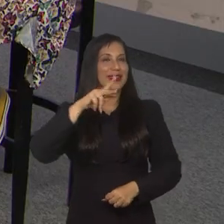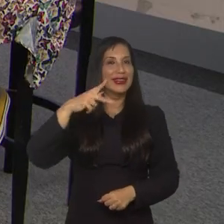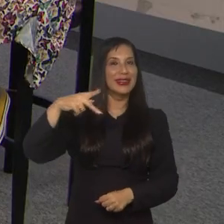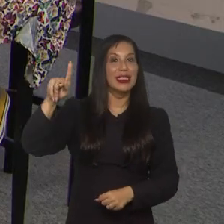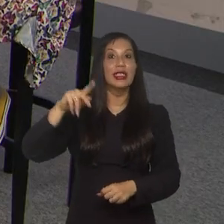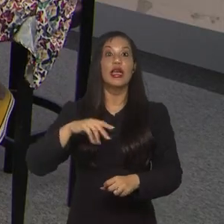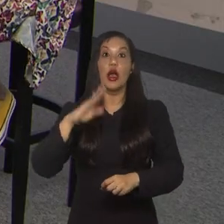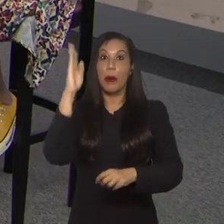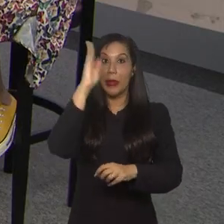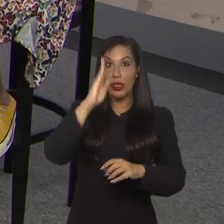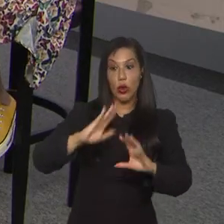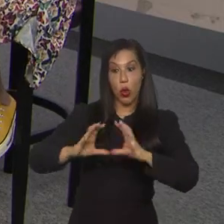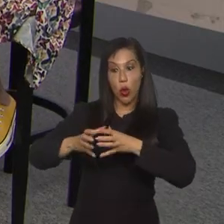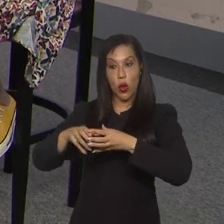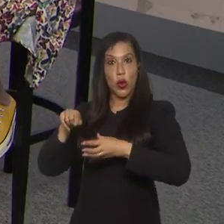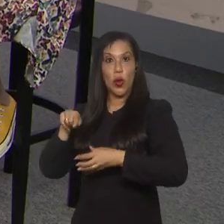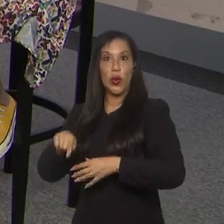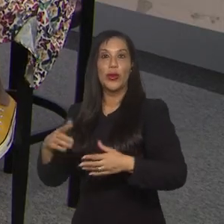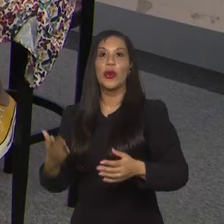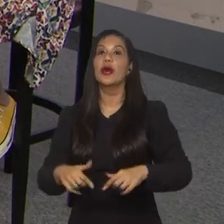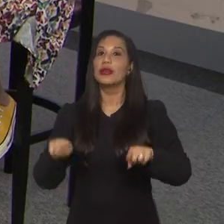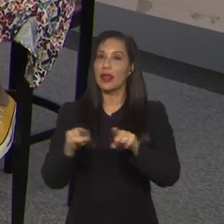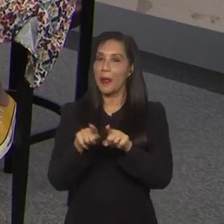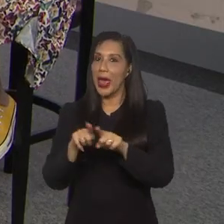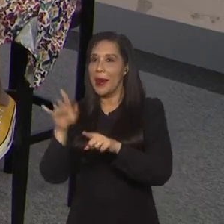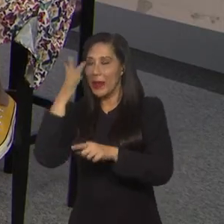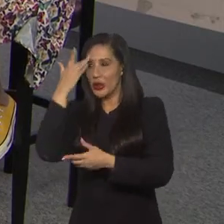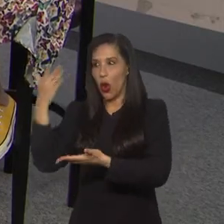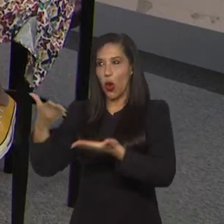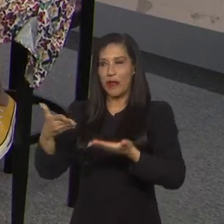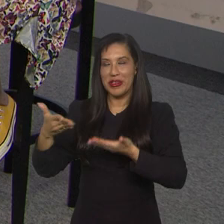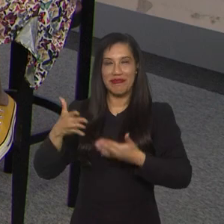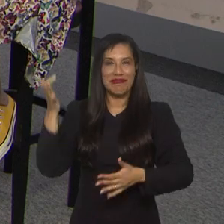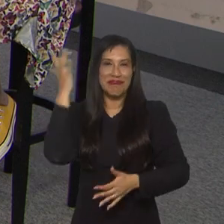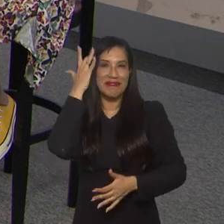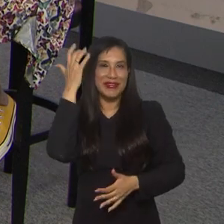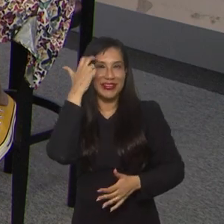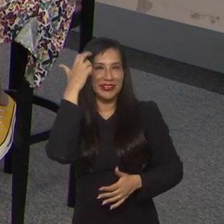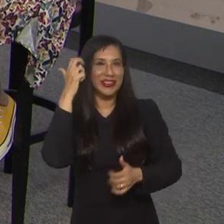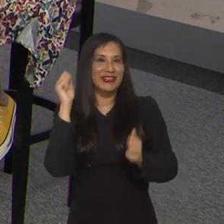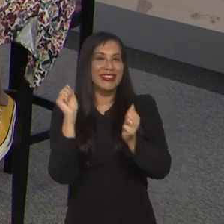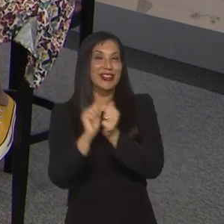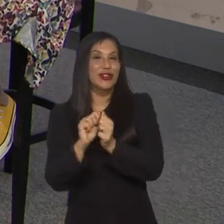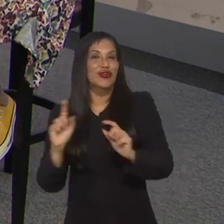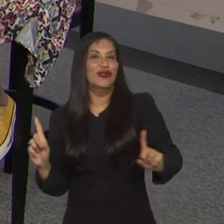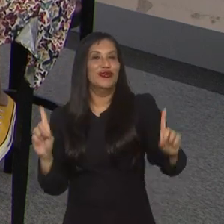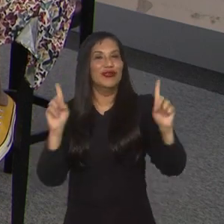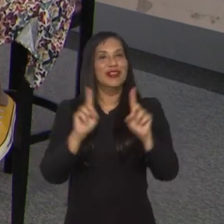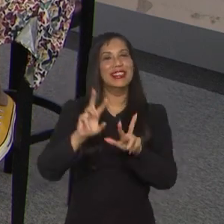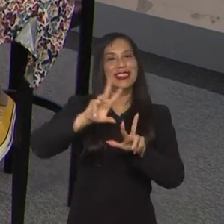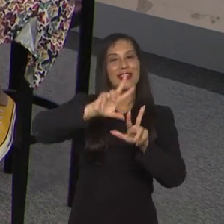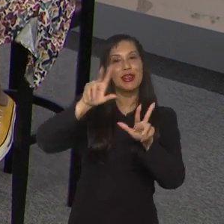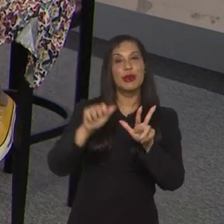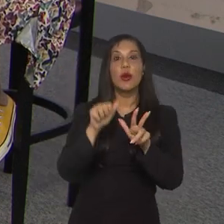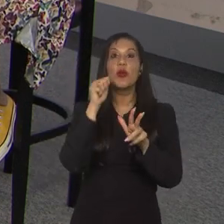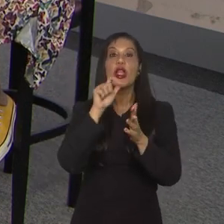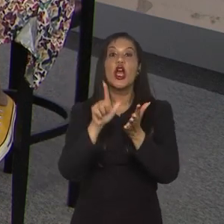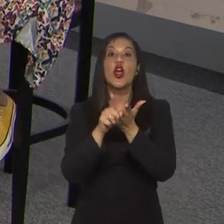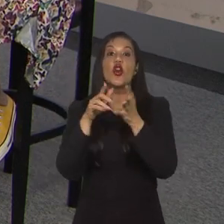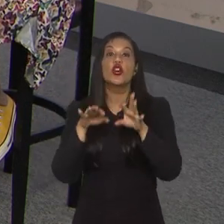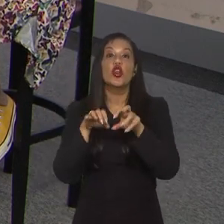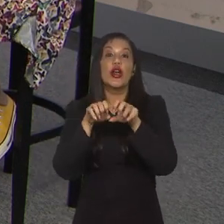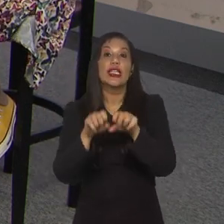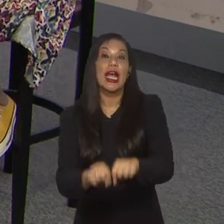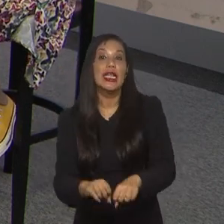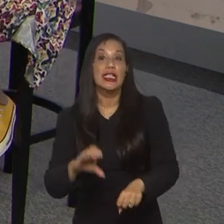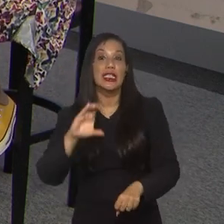E se tem Brasil na chave, o time aqui tem que estar reforçado. Aqui comigo na TV Brasil, no Rio de